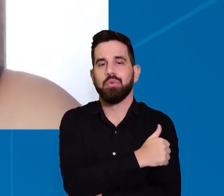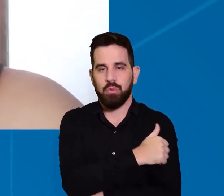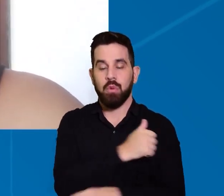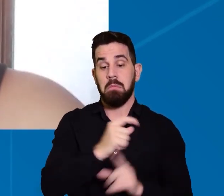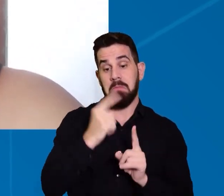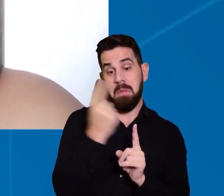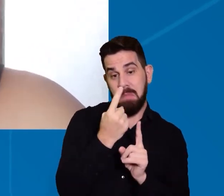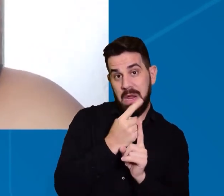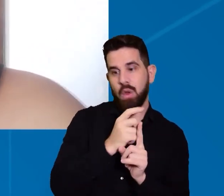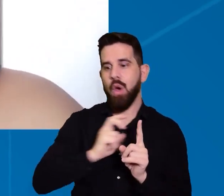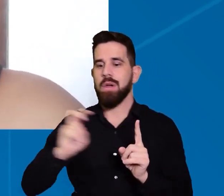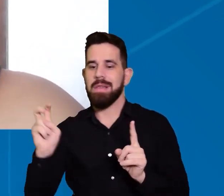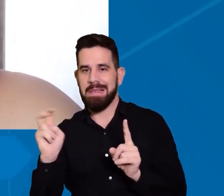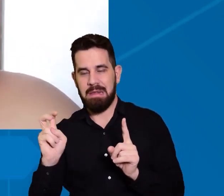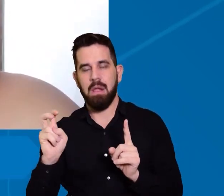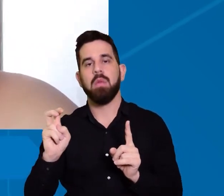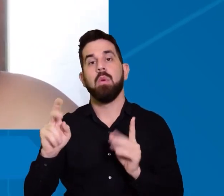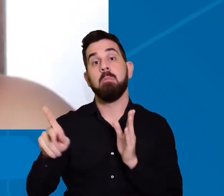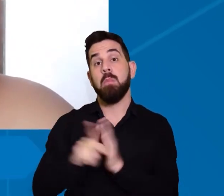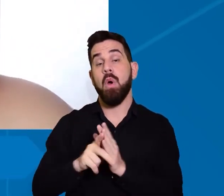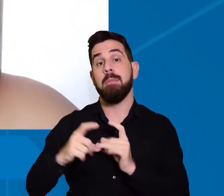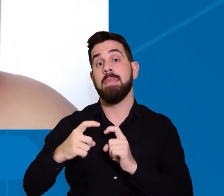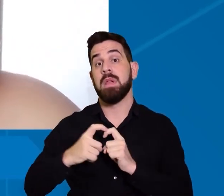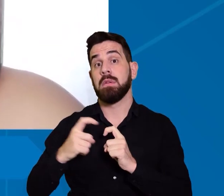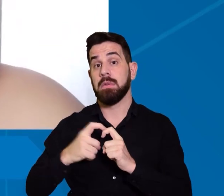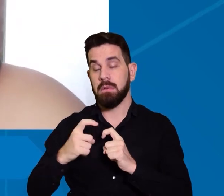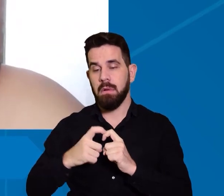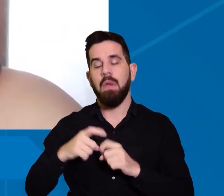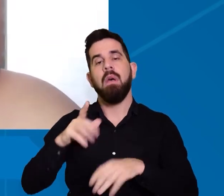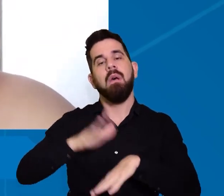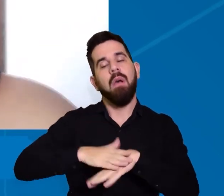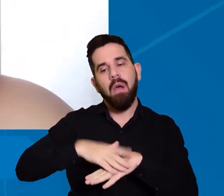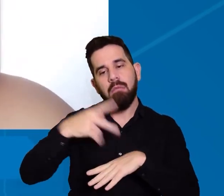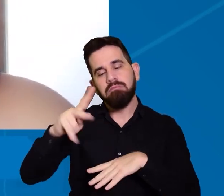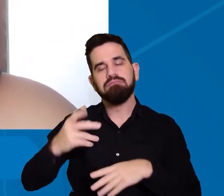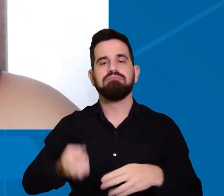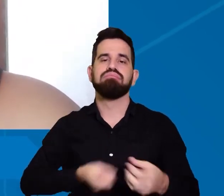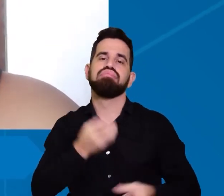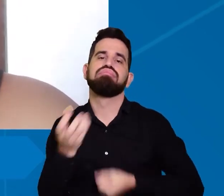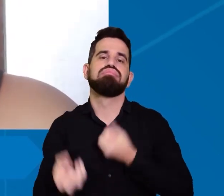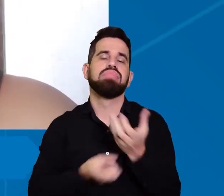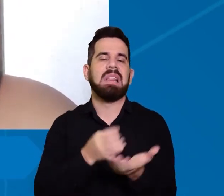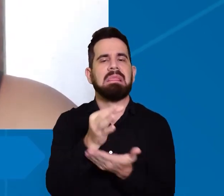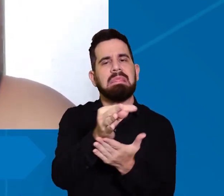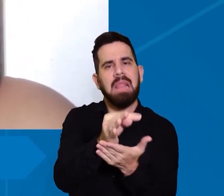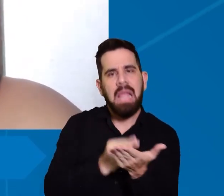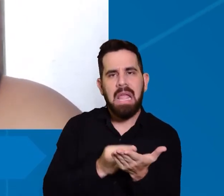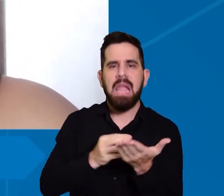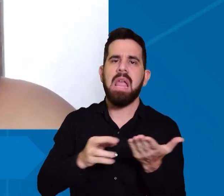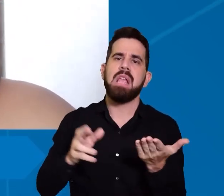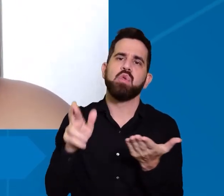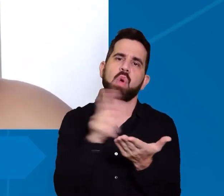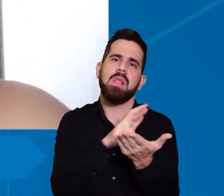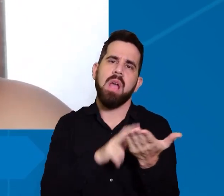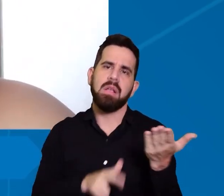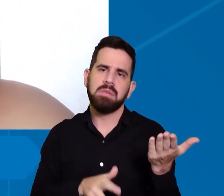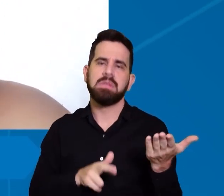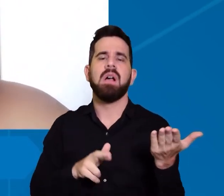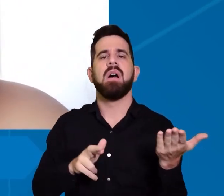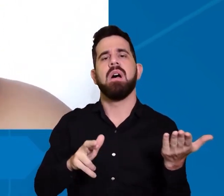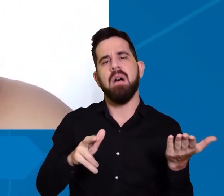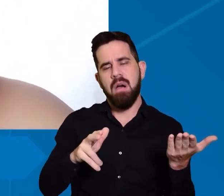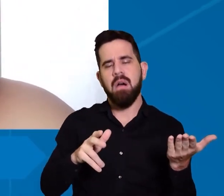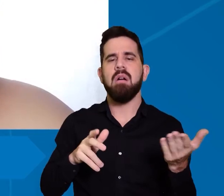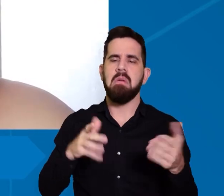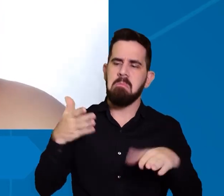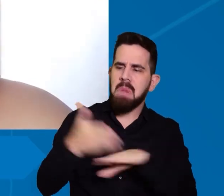contribui escrevendo textos autorais trazendo essa subjetividade ao universo acadêmico. também participamos alguns